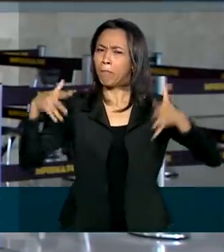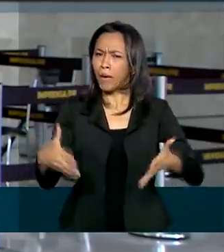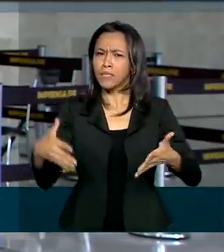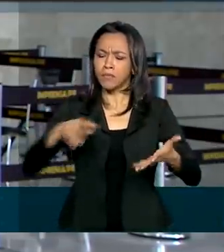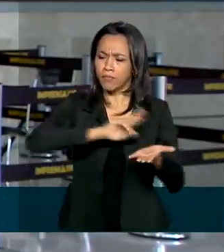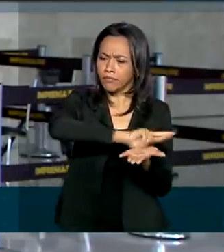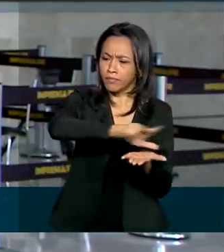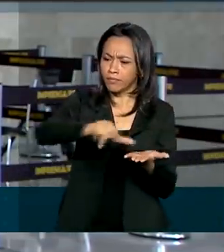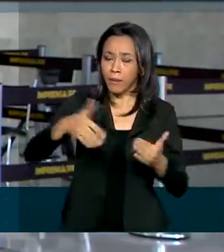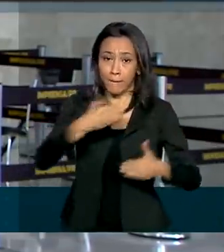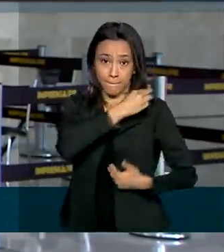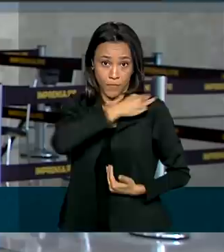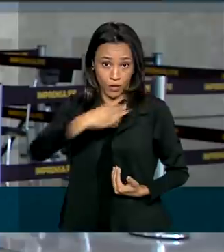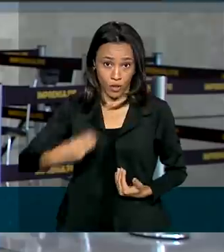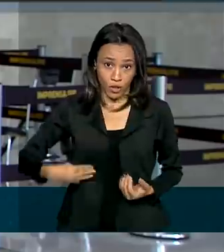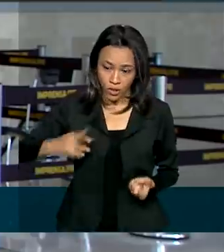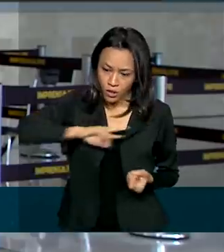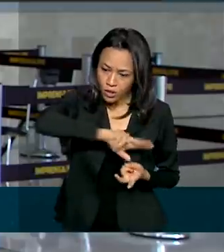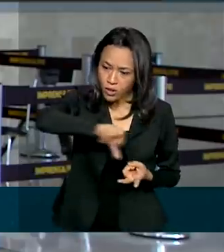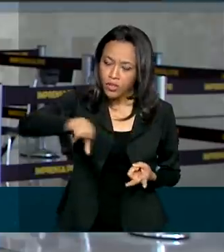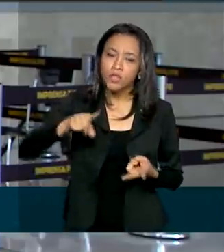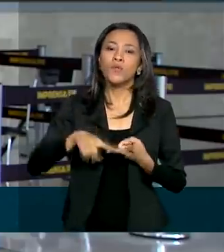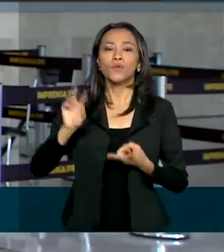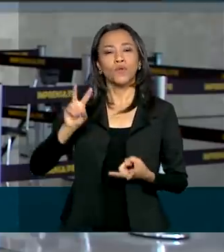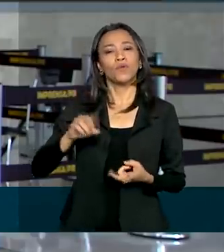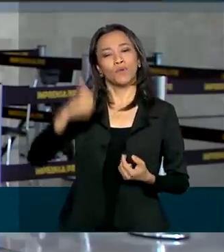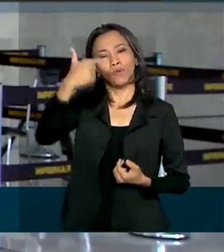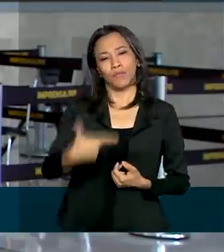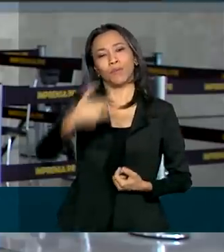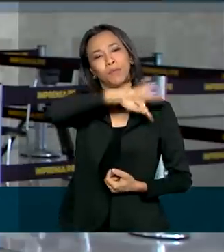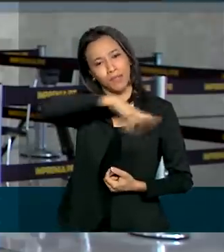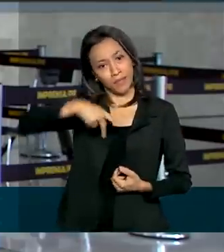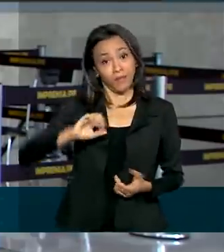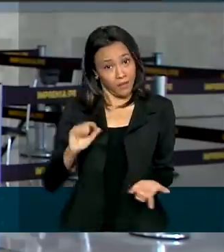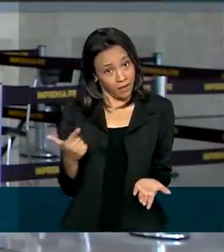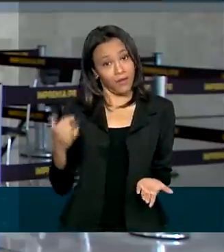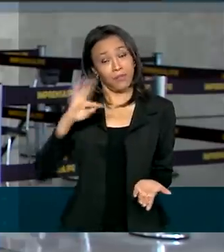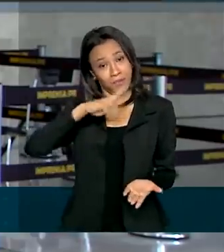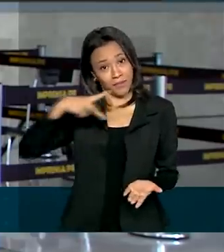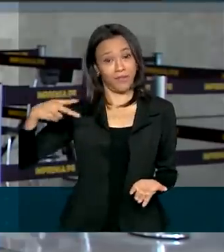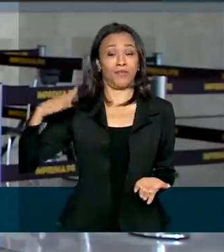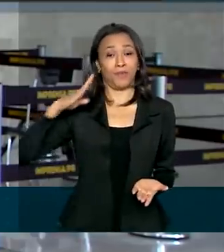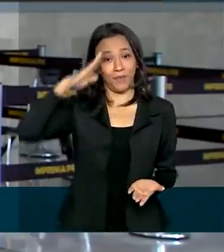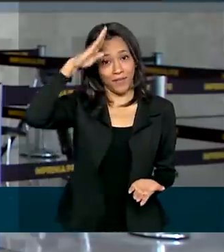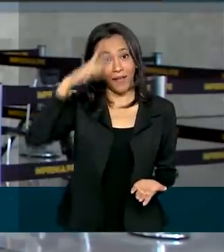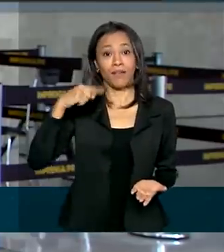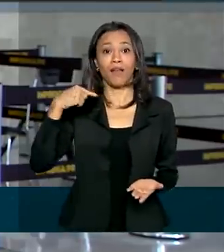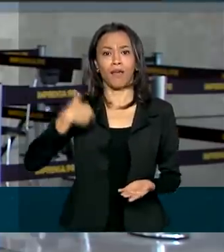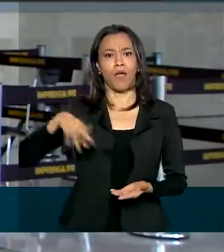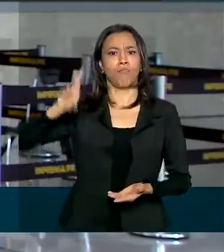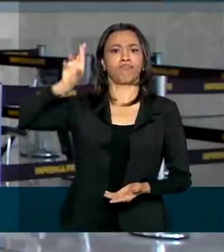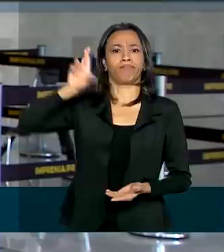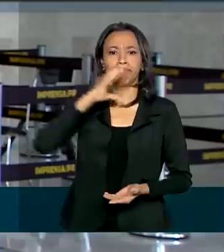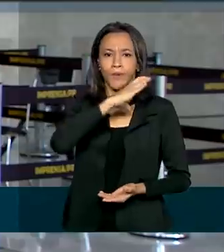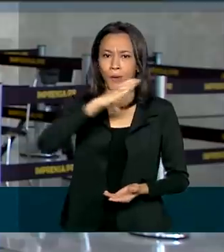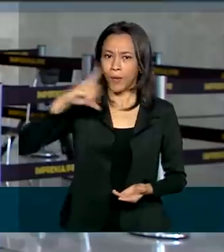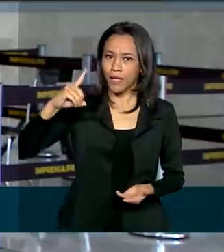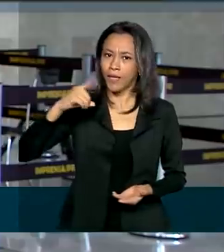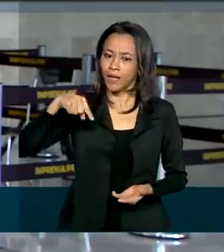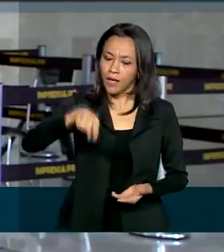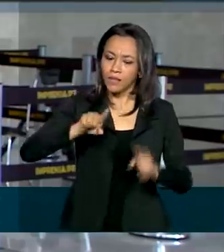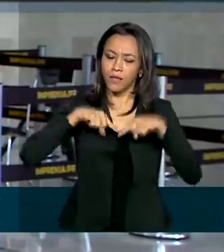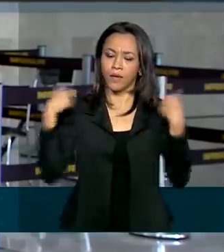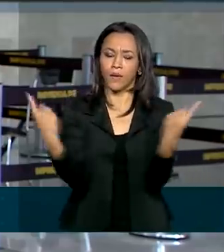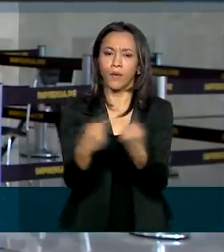os ministros, o vice-presidente Hamilton Mourão e, claro, o presidente Jair Bolsonaro, que coordena esse Conselho de Governo. E, nesta